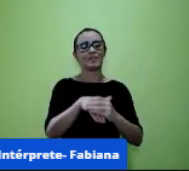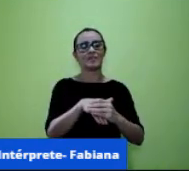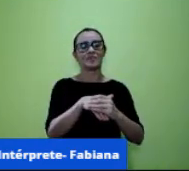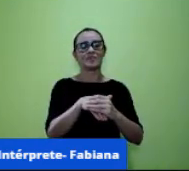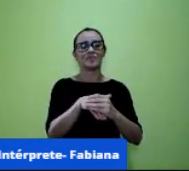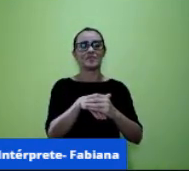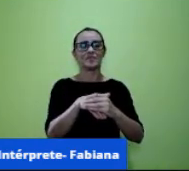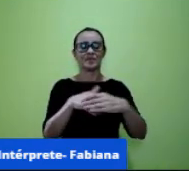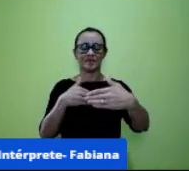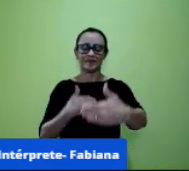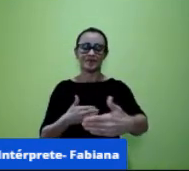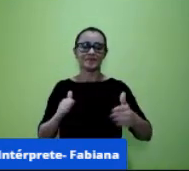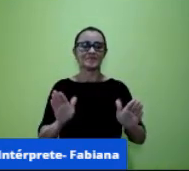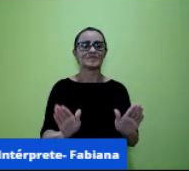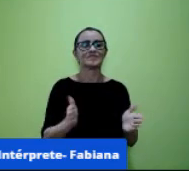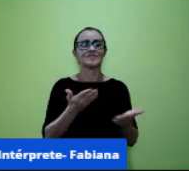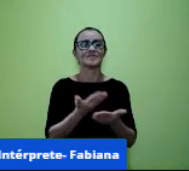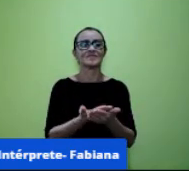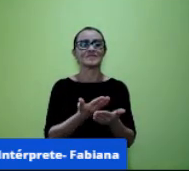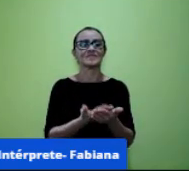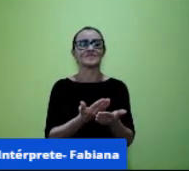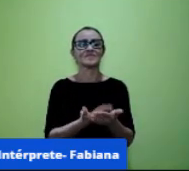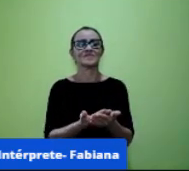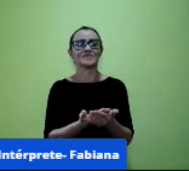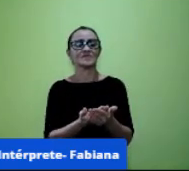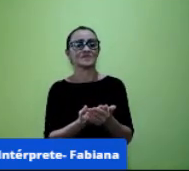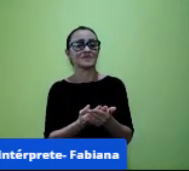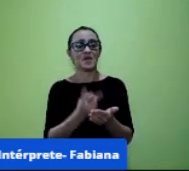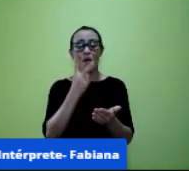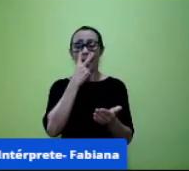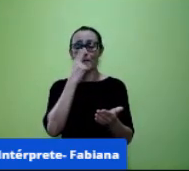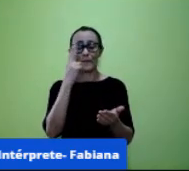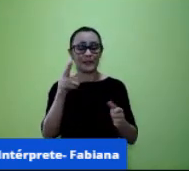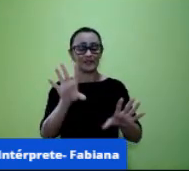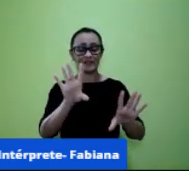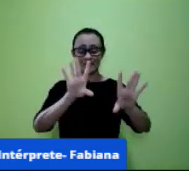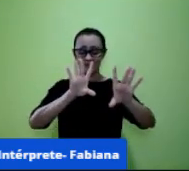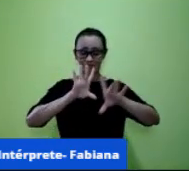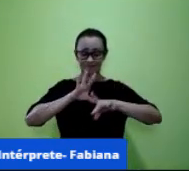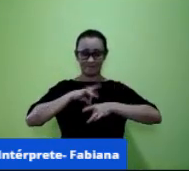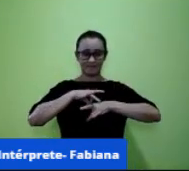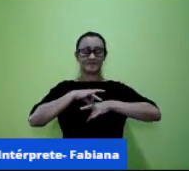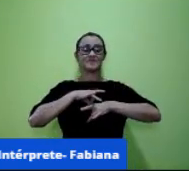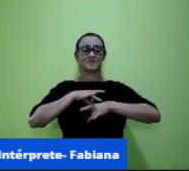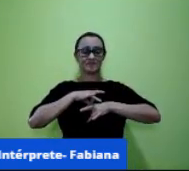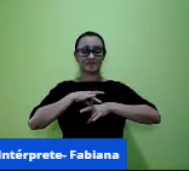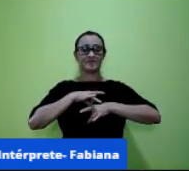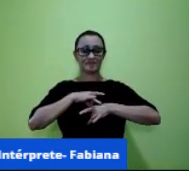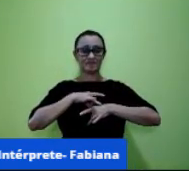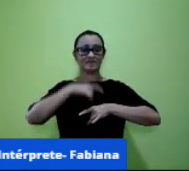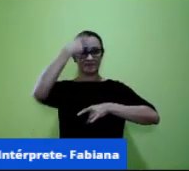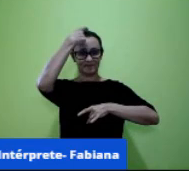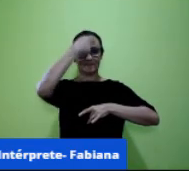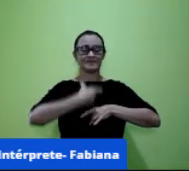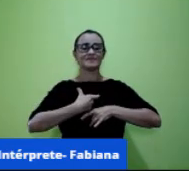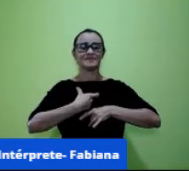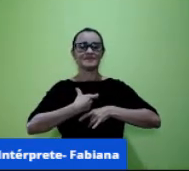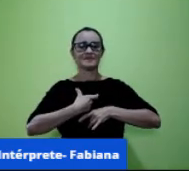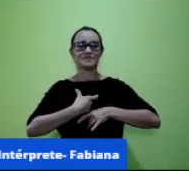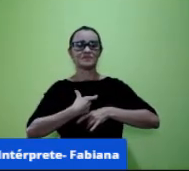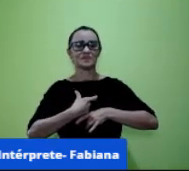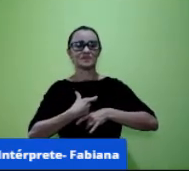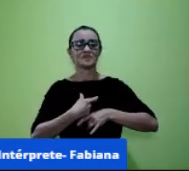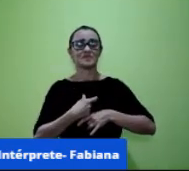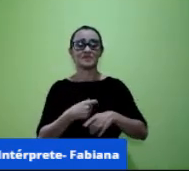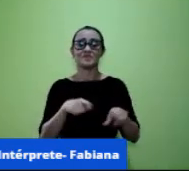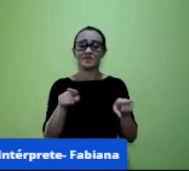parece um uma parte do ser humano agora exatamente eu falo pra eles que é isso até mesmo pros meus alunos